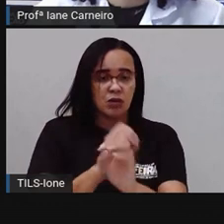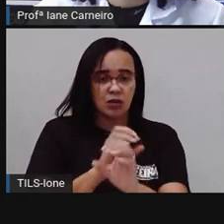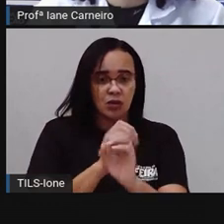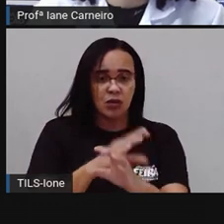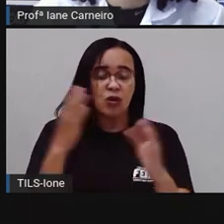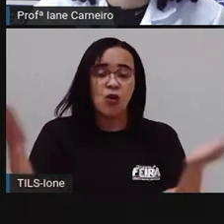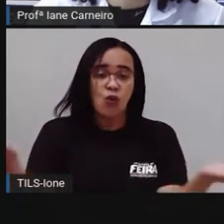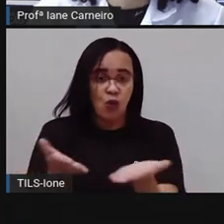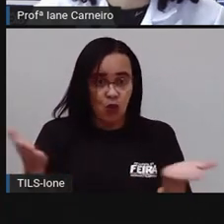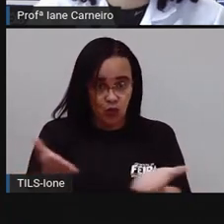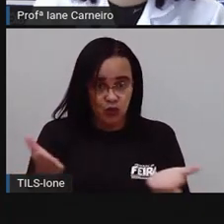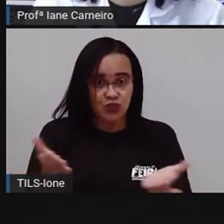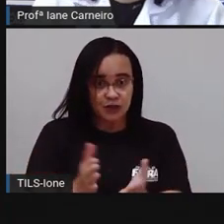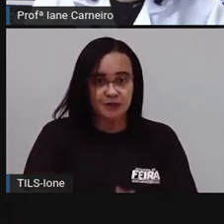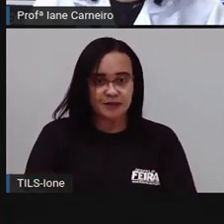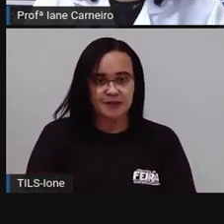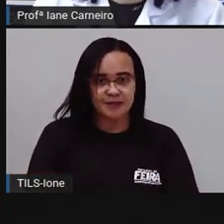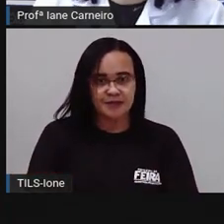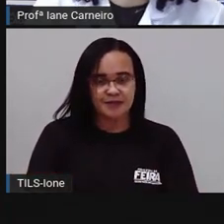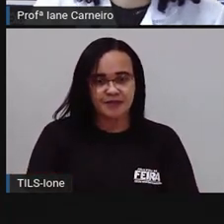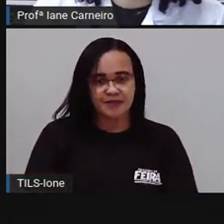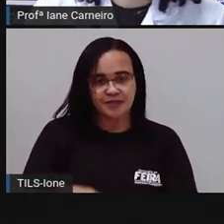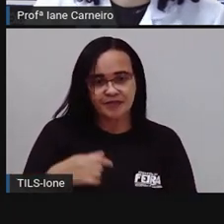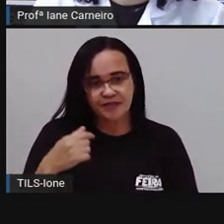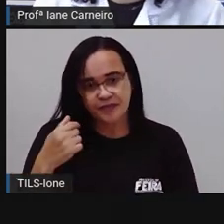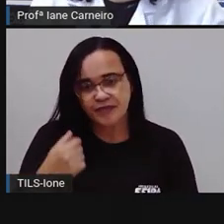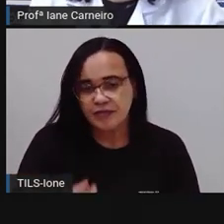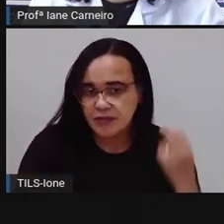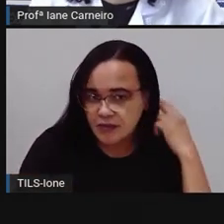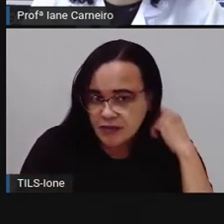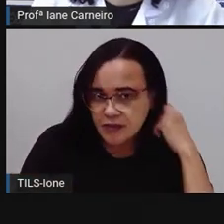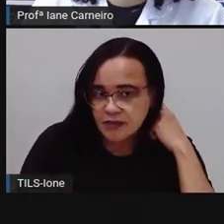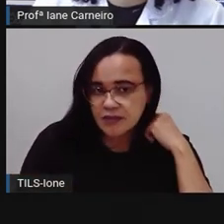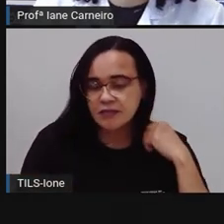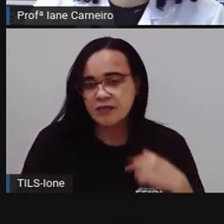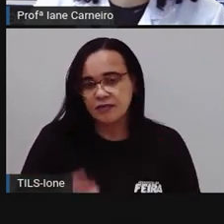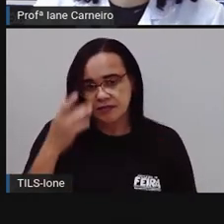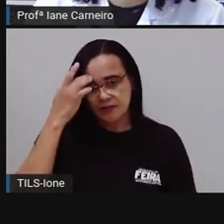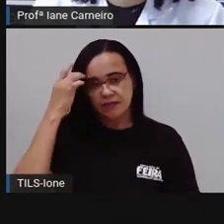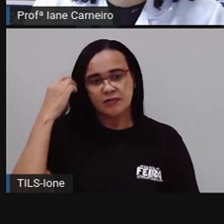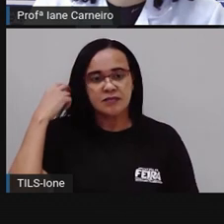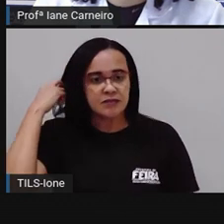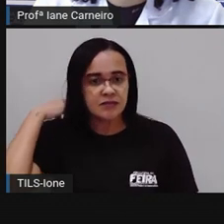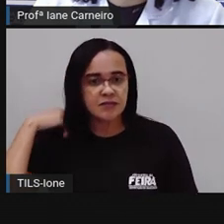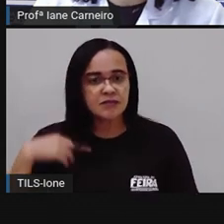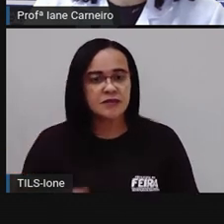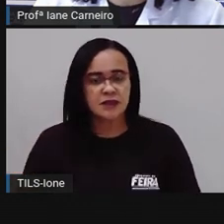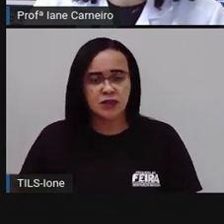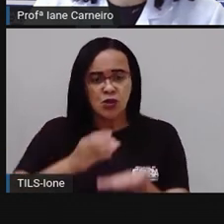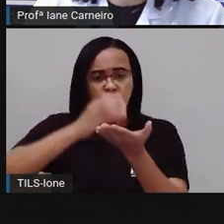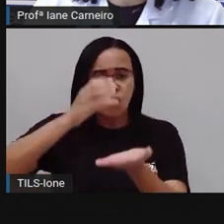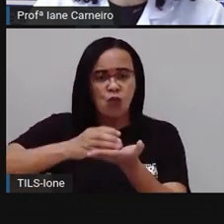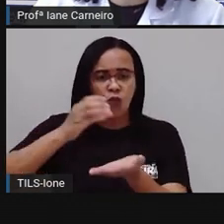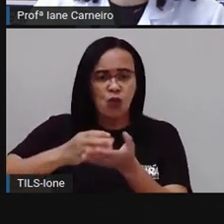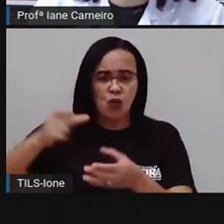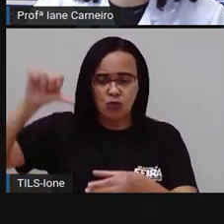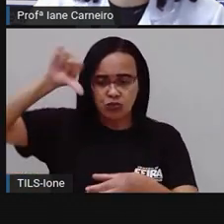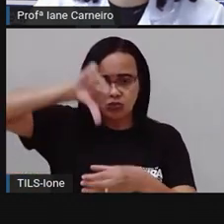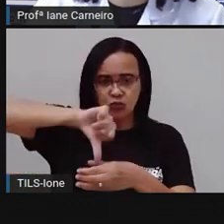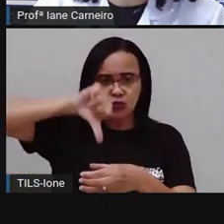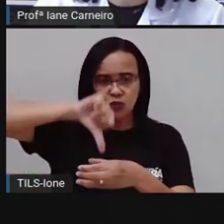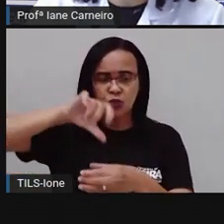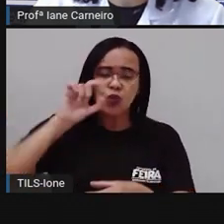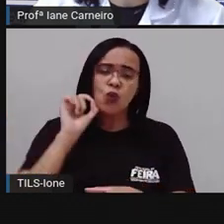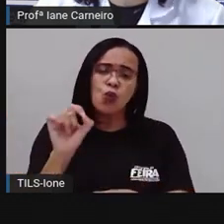Então, olha só. Qual é o copo que está cheio? É o copo A, B ou C?